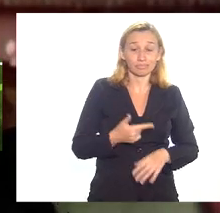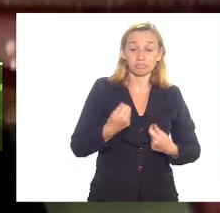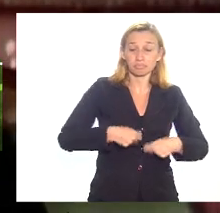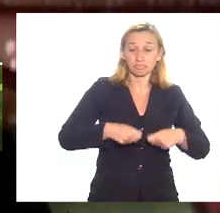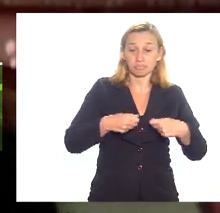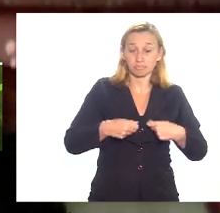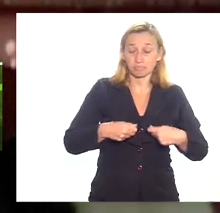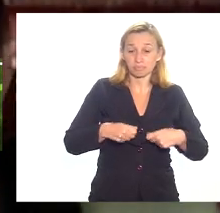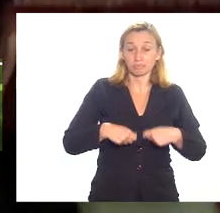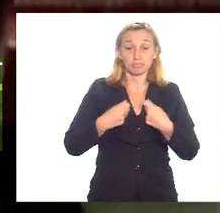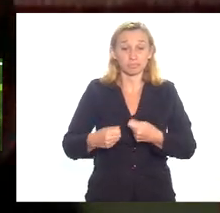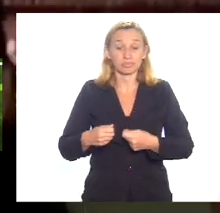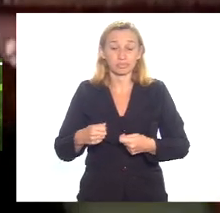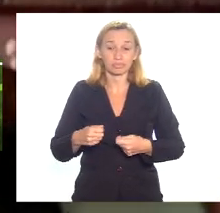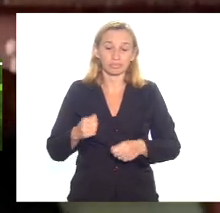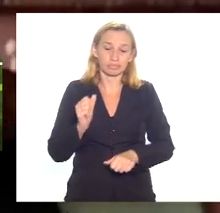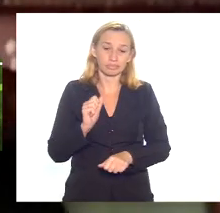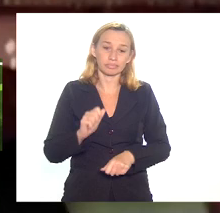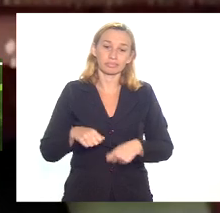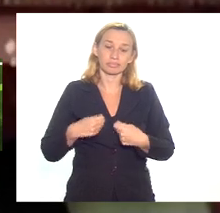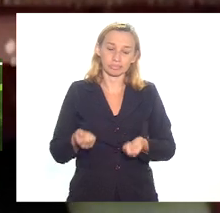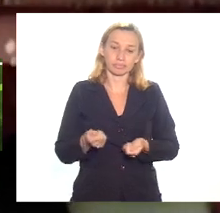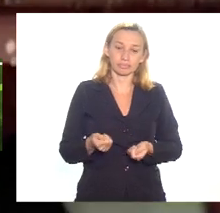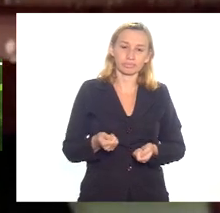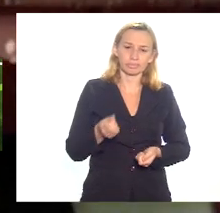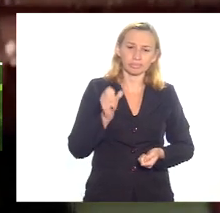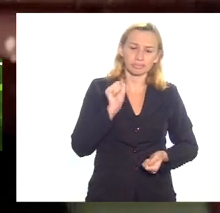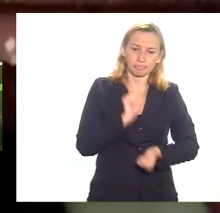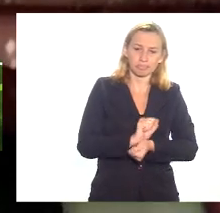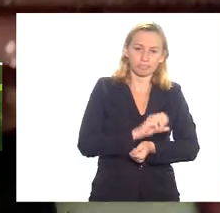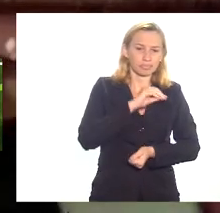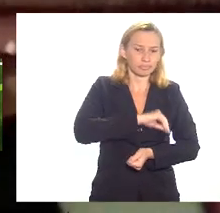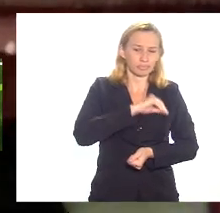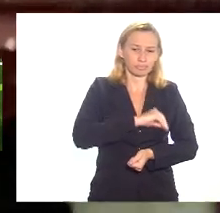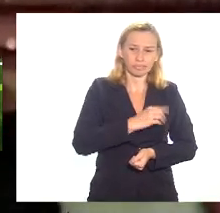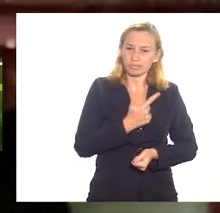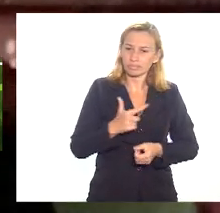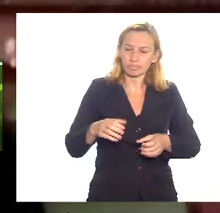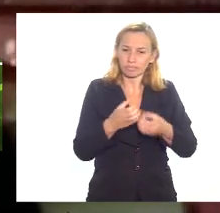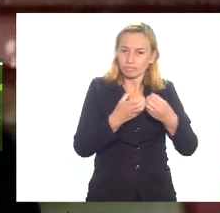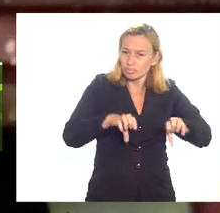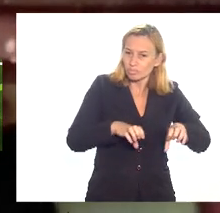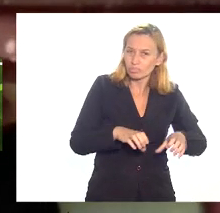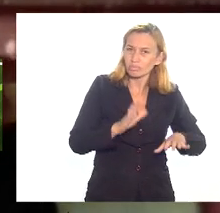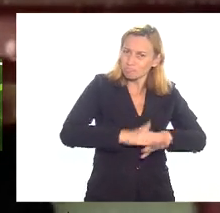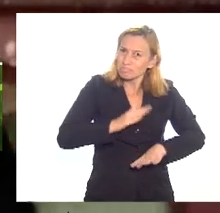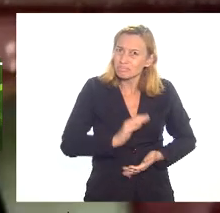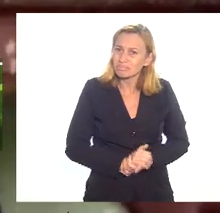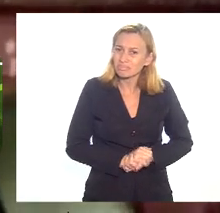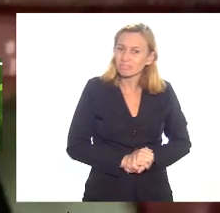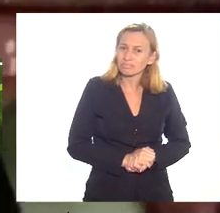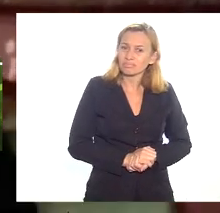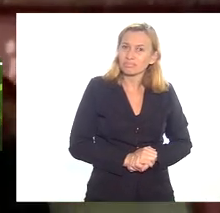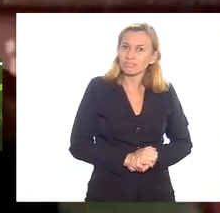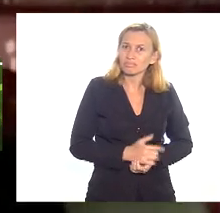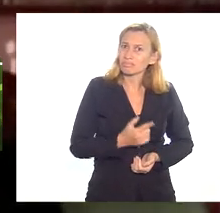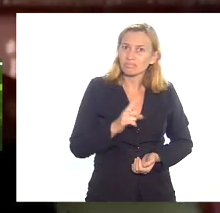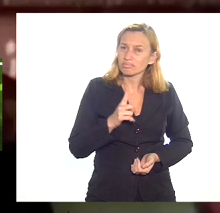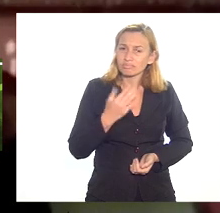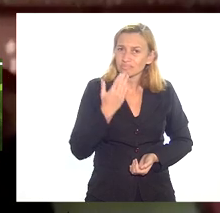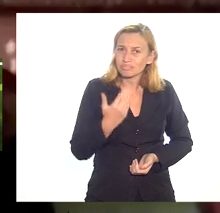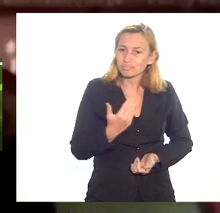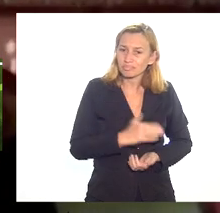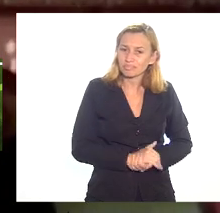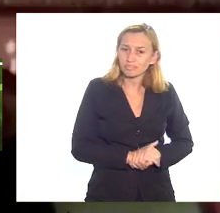congelamento de salário mais não ter concurso mais a gente não está pedindo a farra